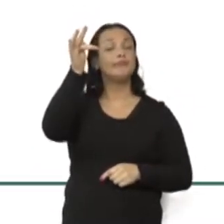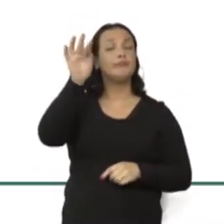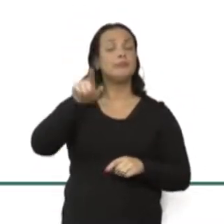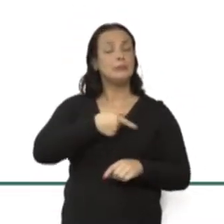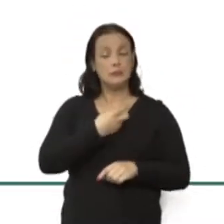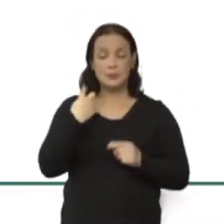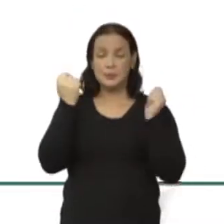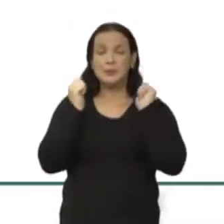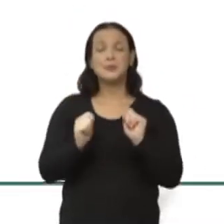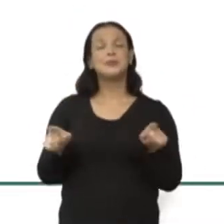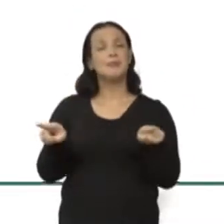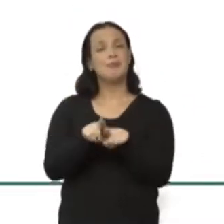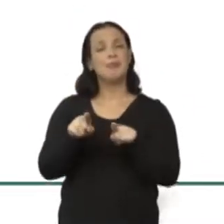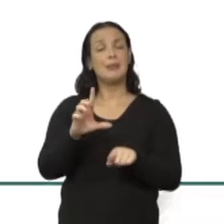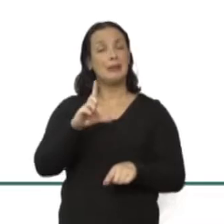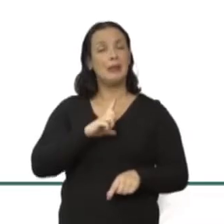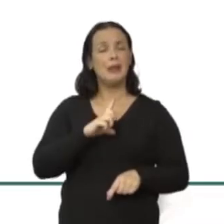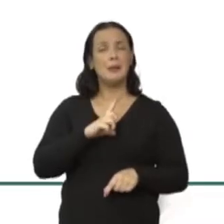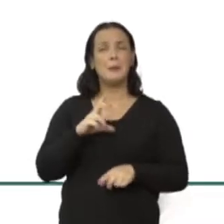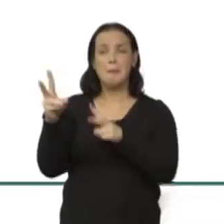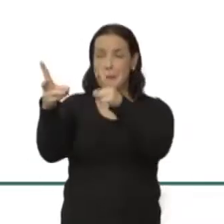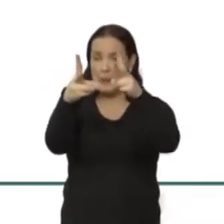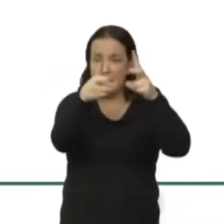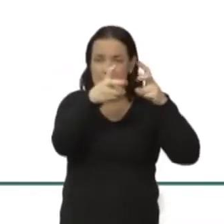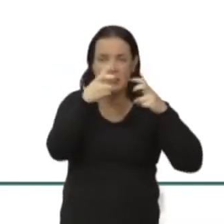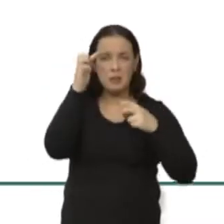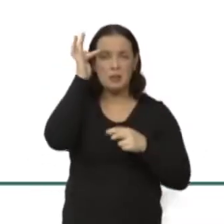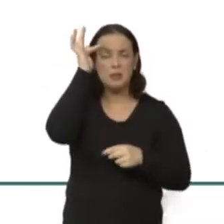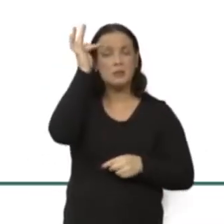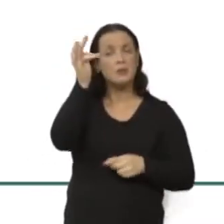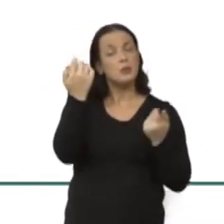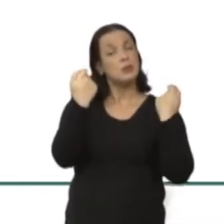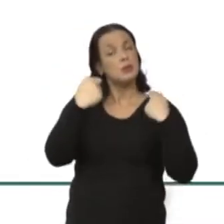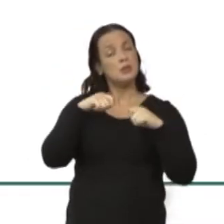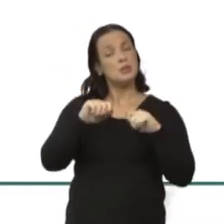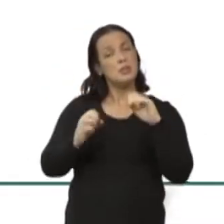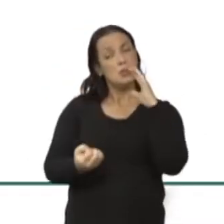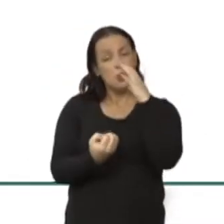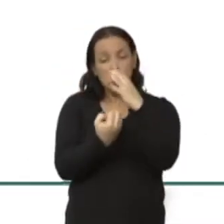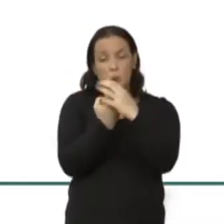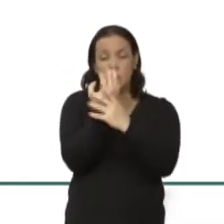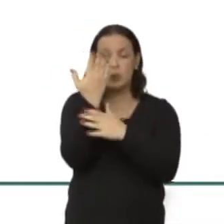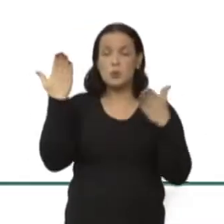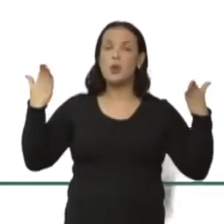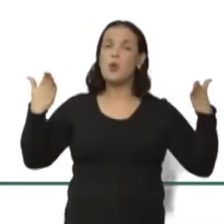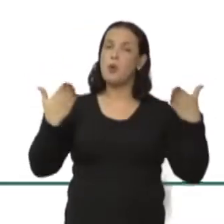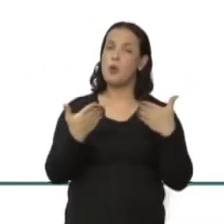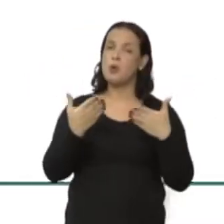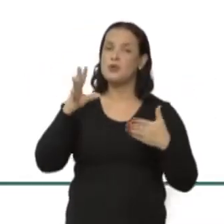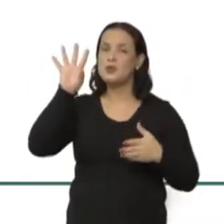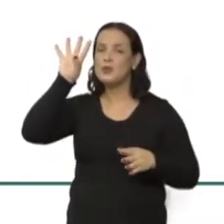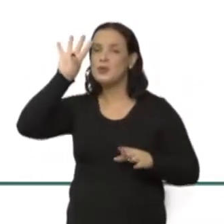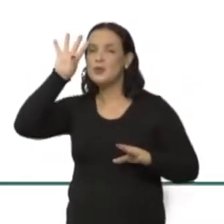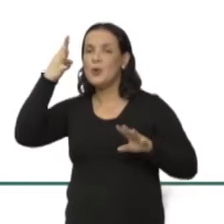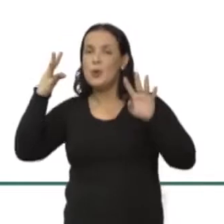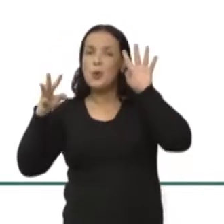possa ter uma noção de futuro, a gente precisa construir no presente soluções